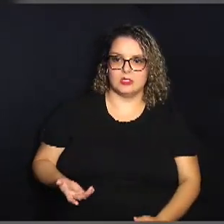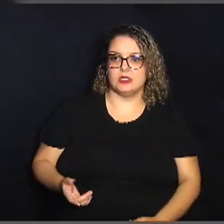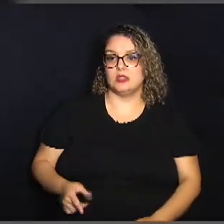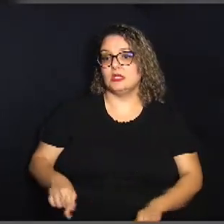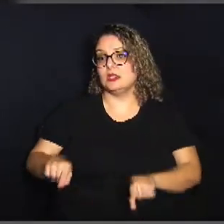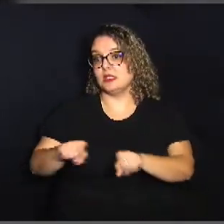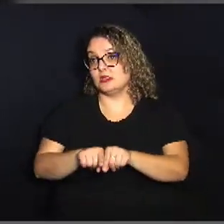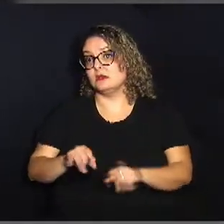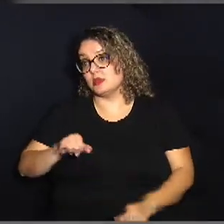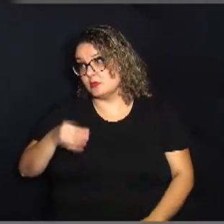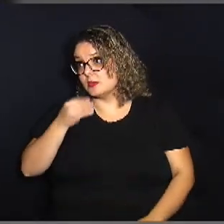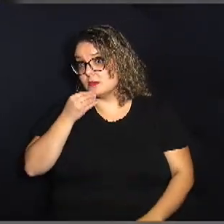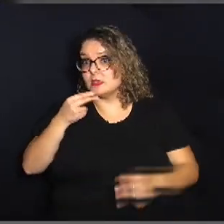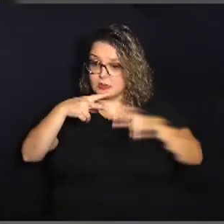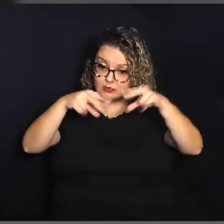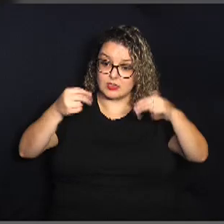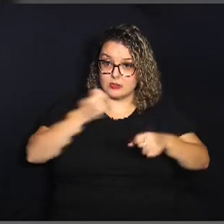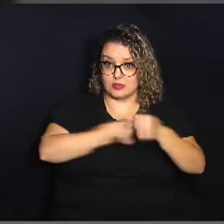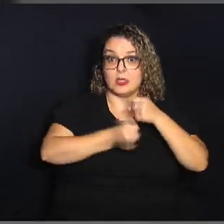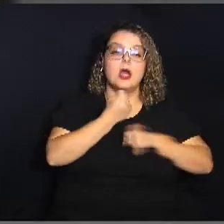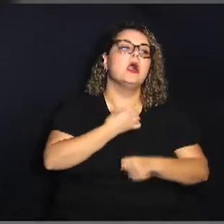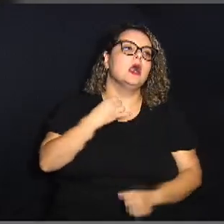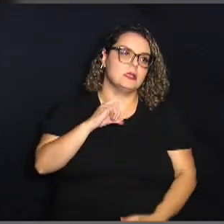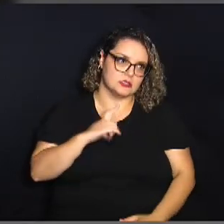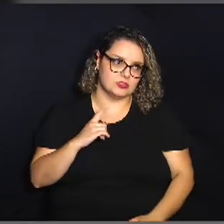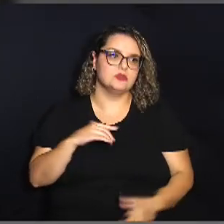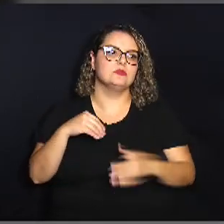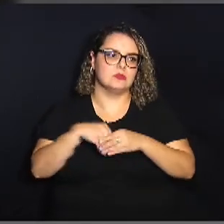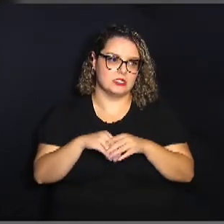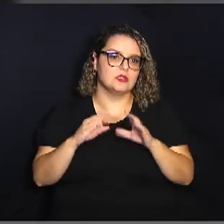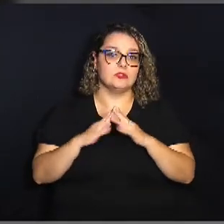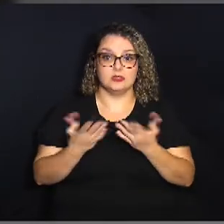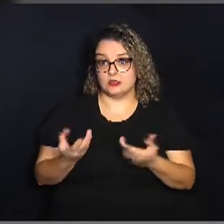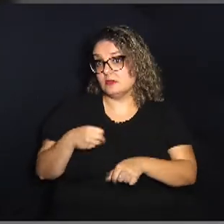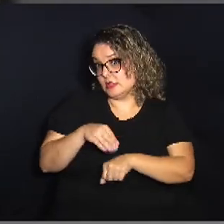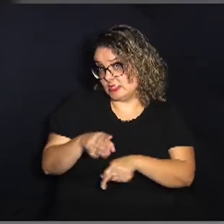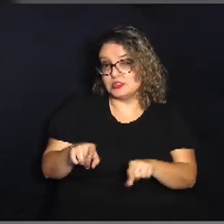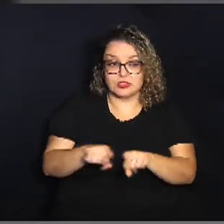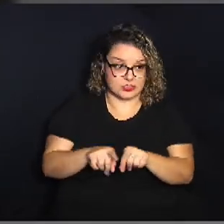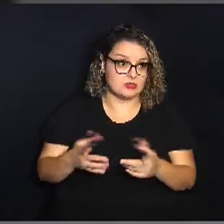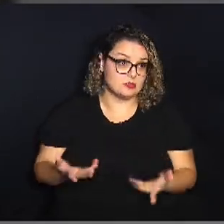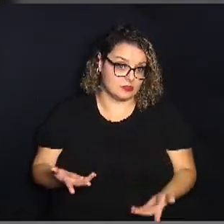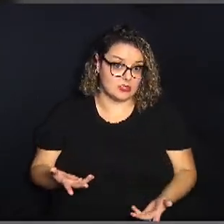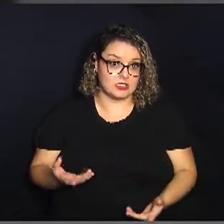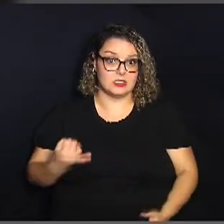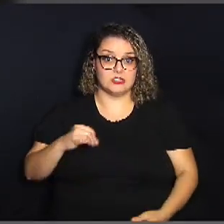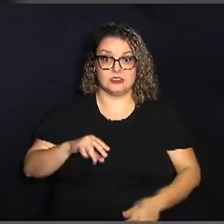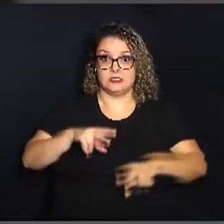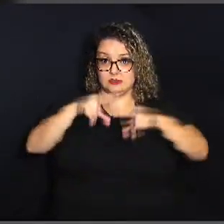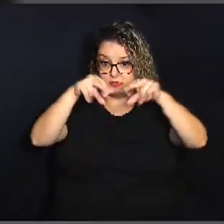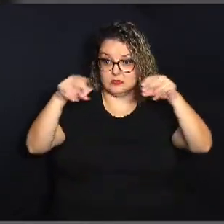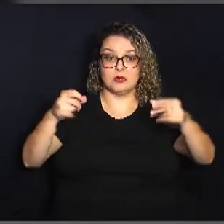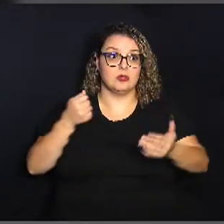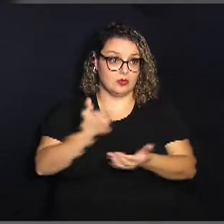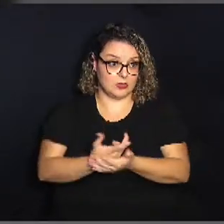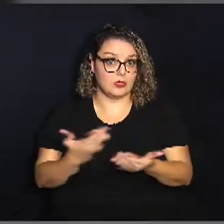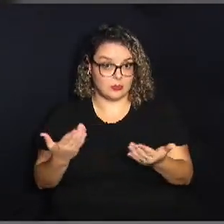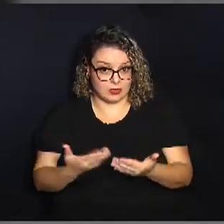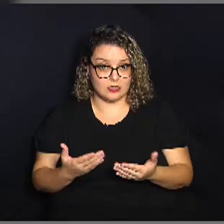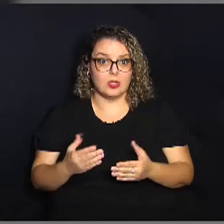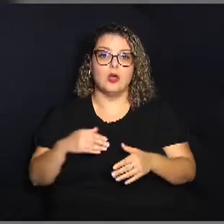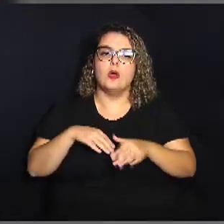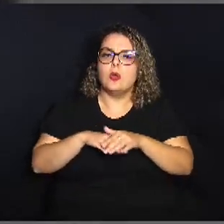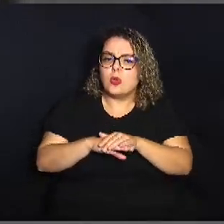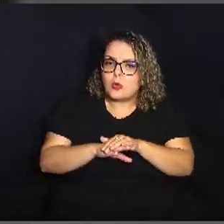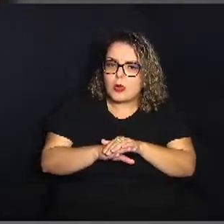a própria bandeirinha do ano passado se você tiver isso em casa e fica a dica também se eu fizer uma bandeira nova esse ano guarda ela bonitinho